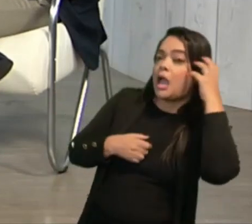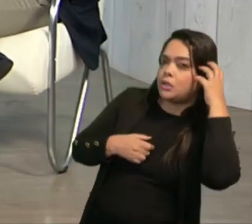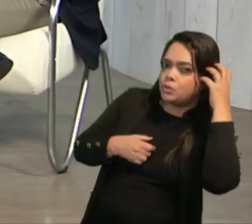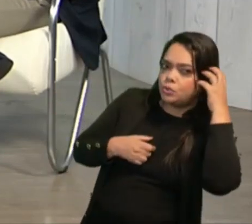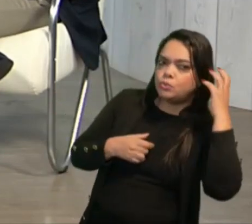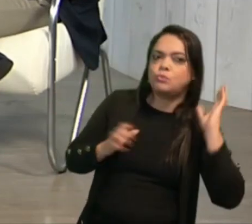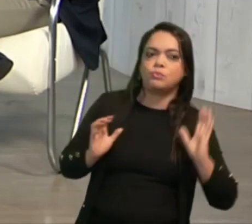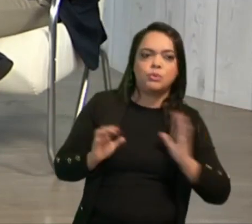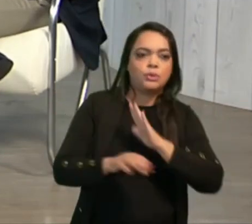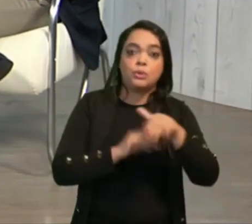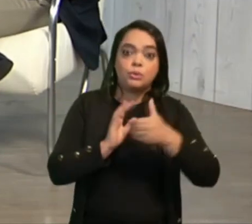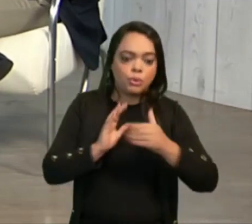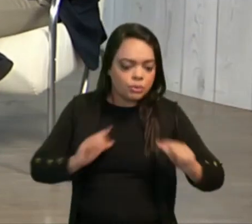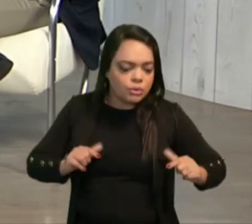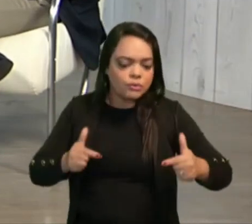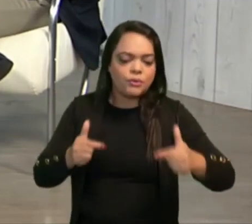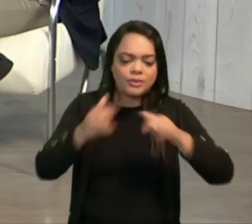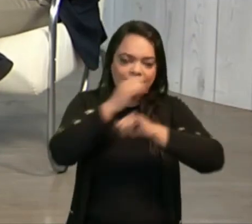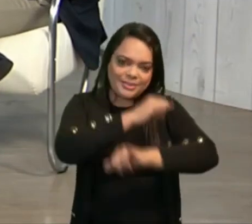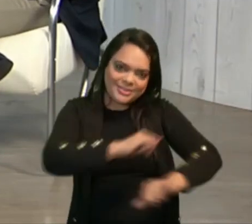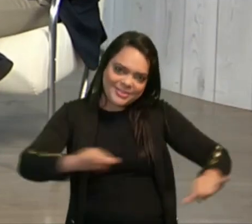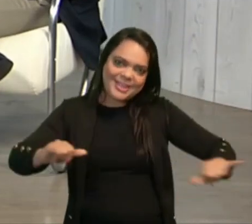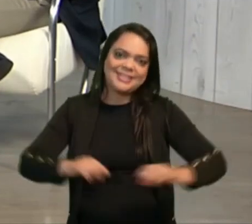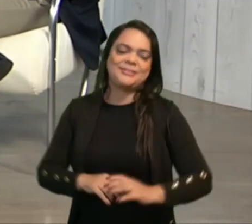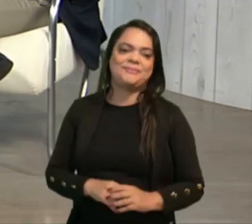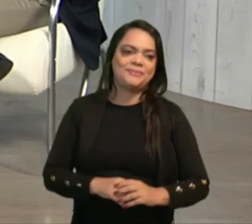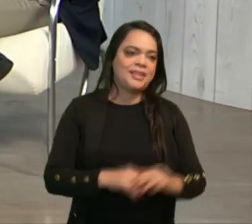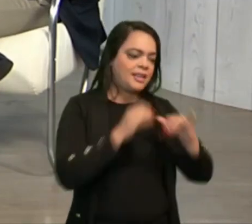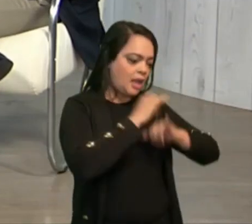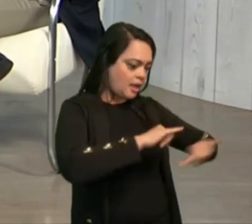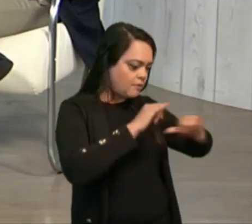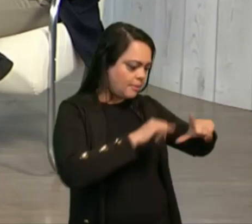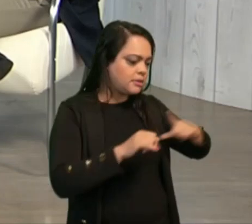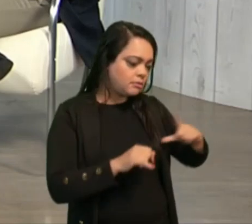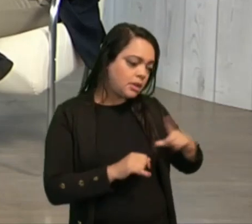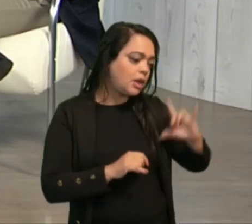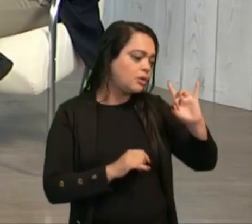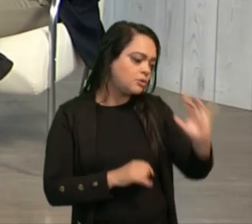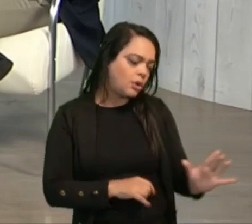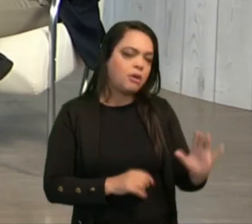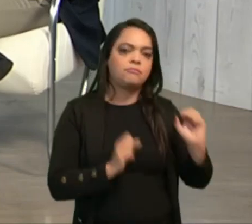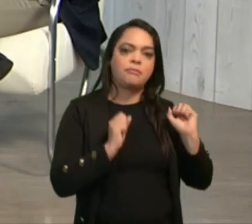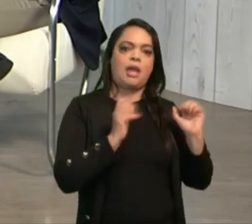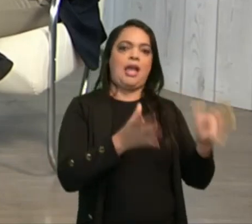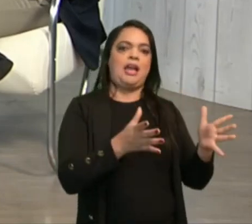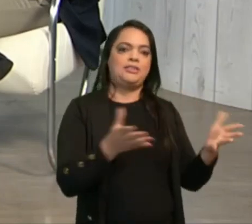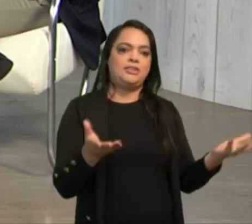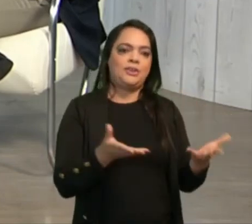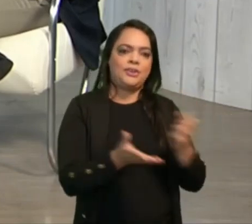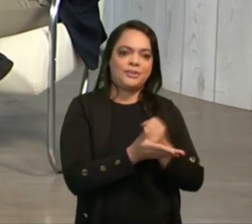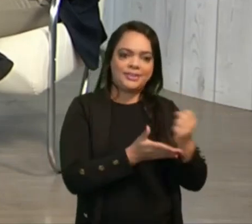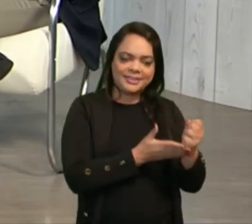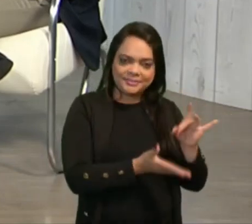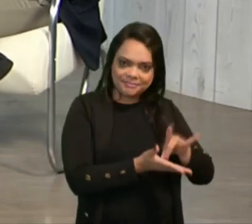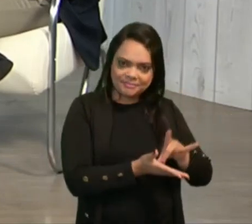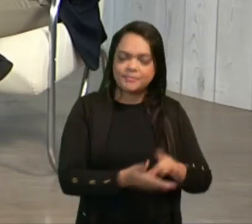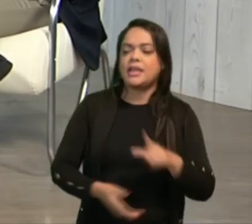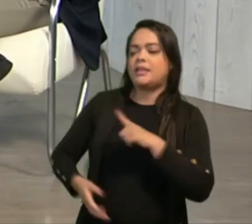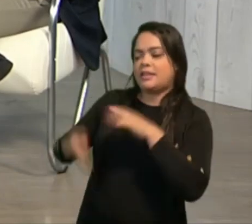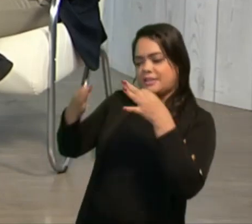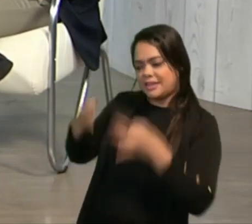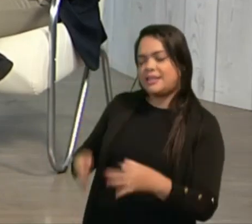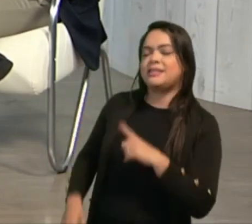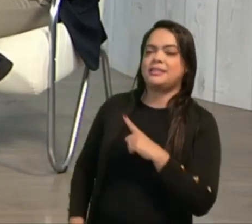todos empenhados na divulgação da campanha. Então a informação está aí, basta fazer a ação dessa contratação, literalmente. Eu tenho certeza que